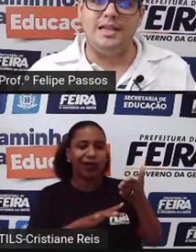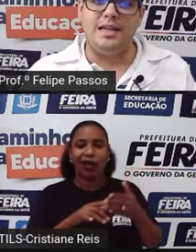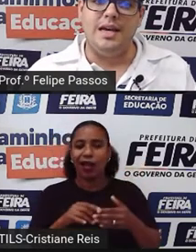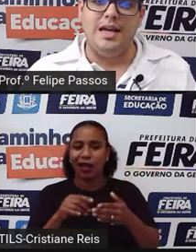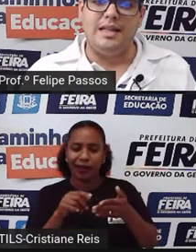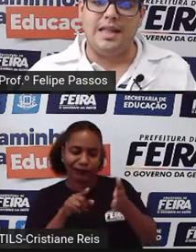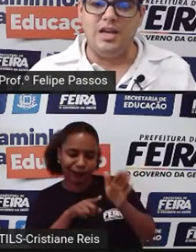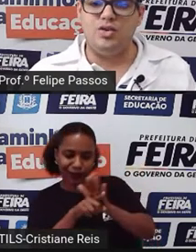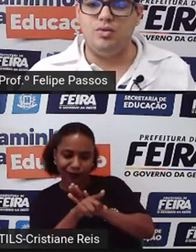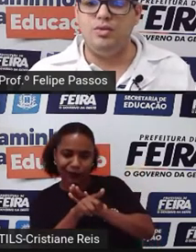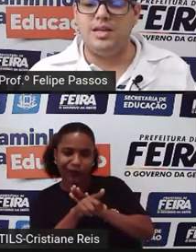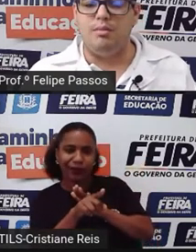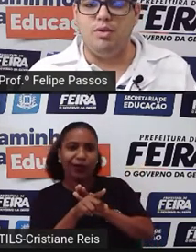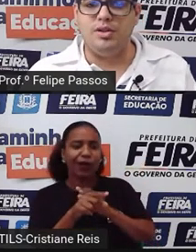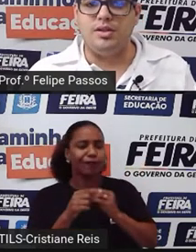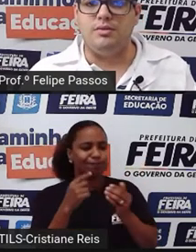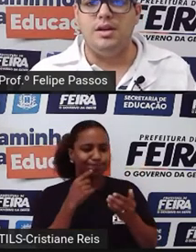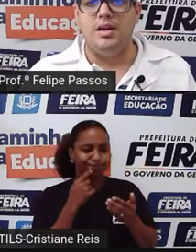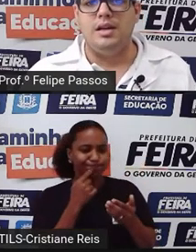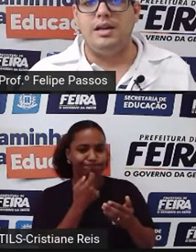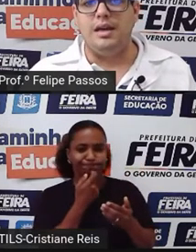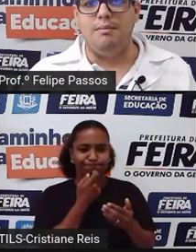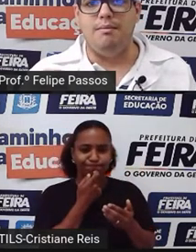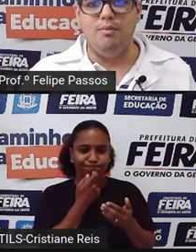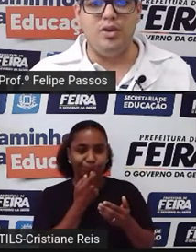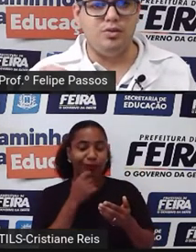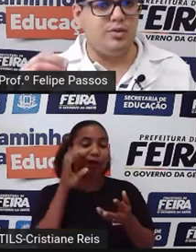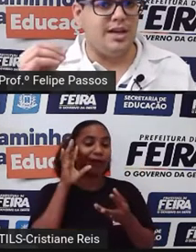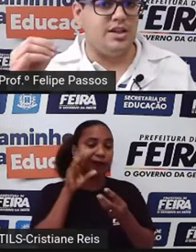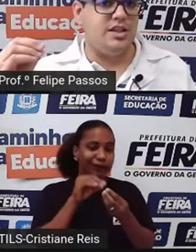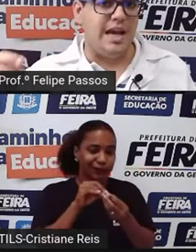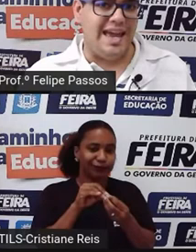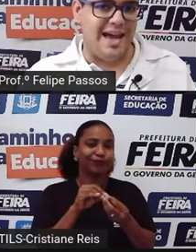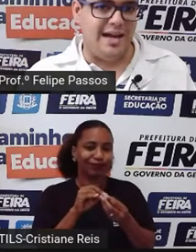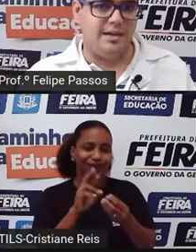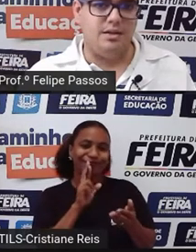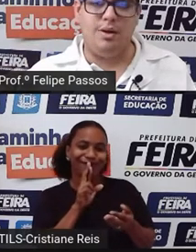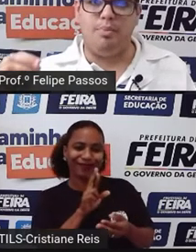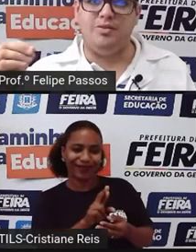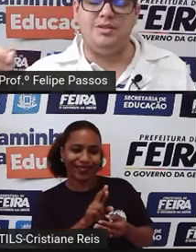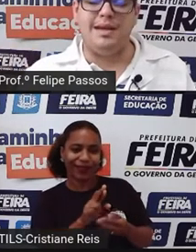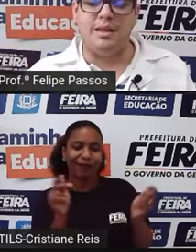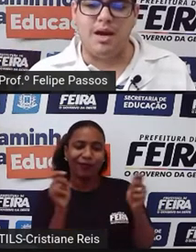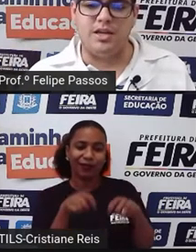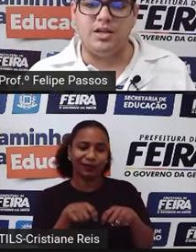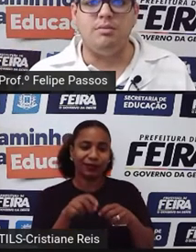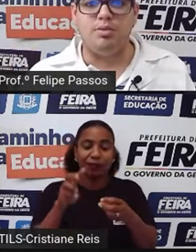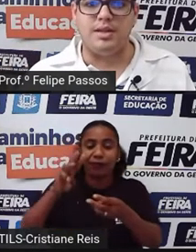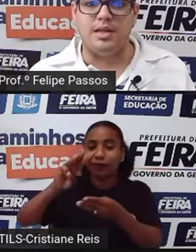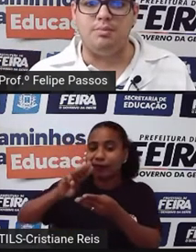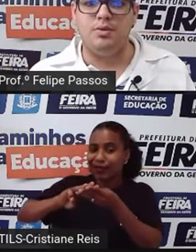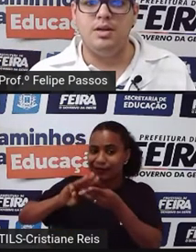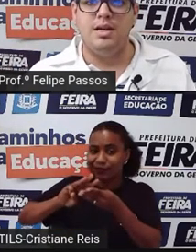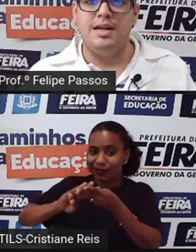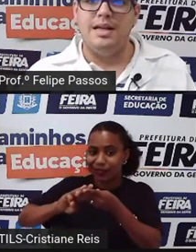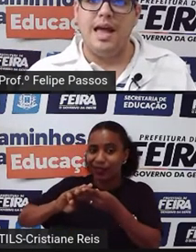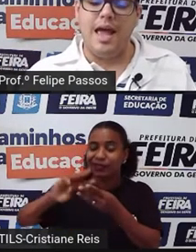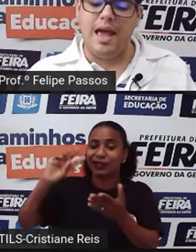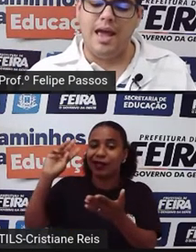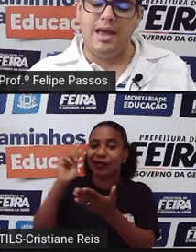Então, assim, tem estudos que mostram que muito do que a gente erra numa prova de matemática, por exemplo,